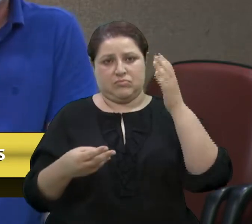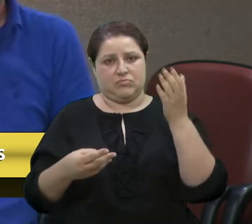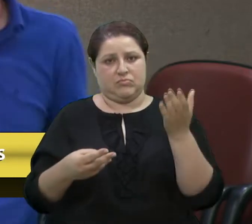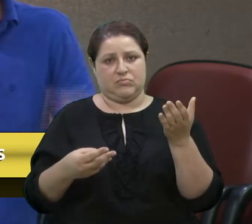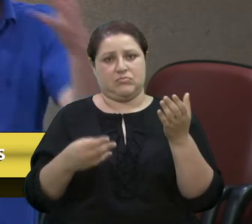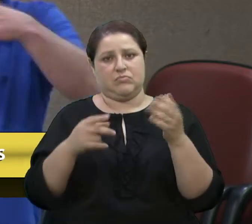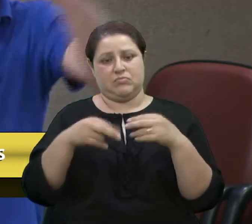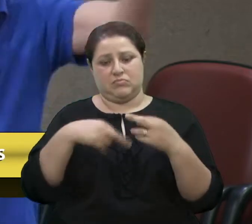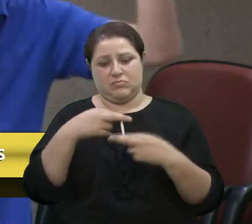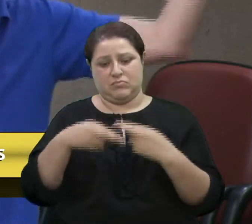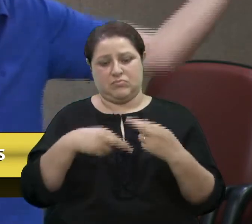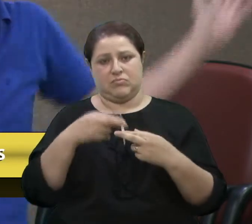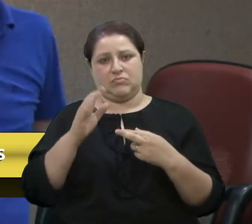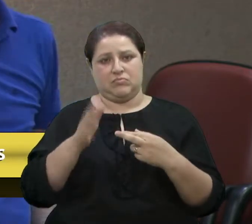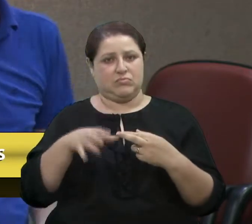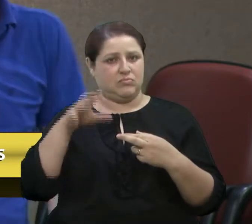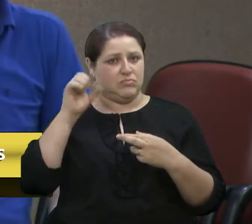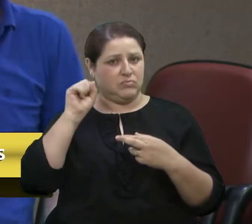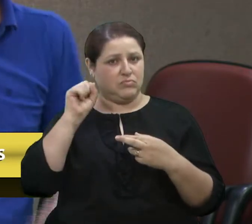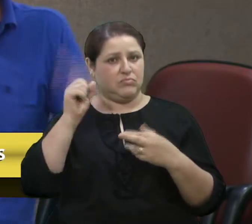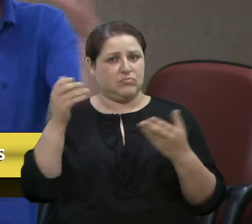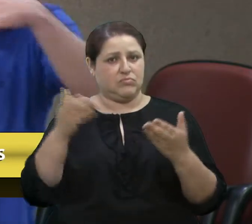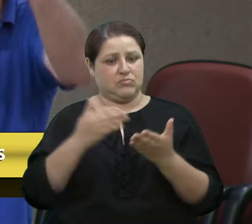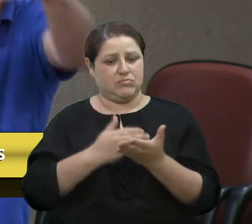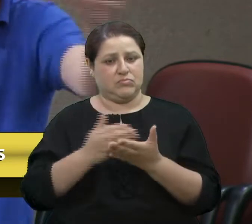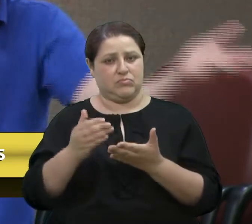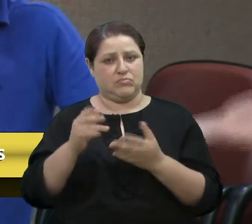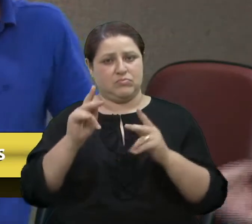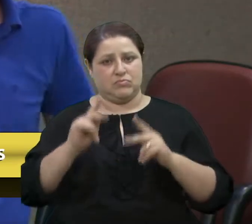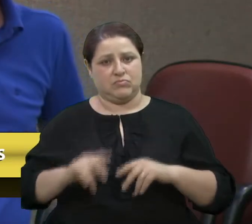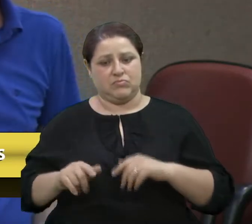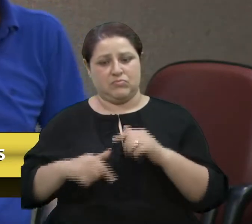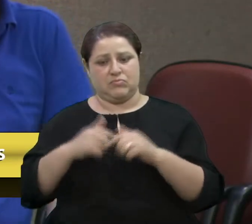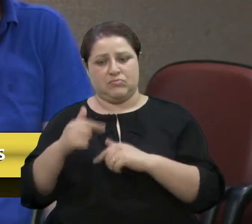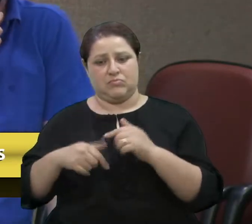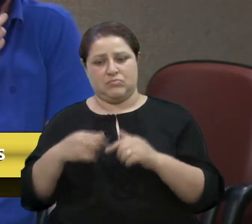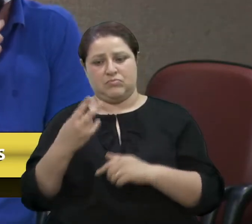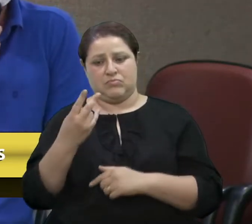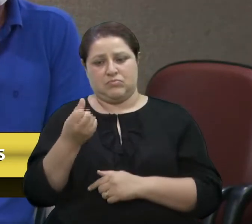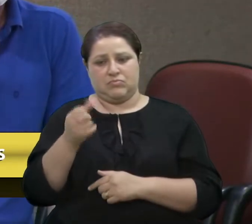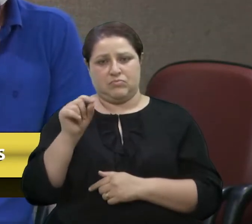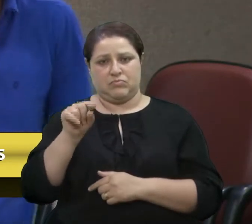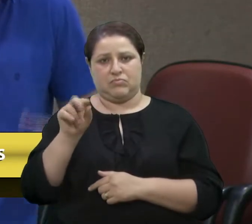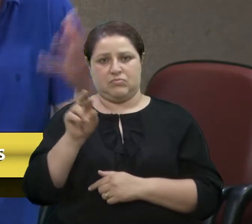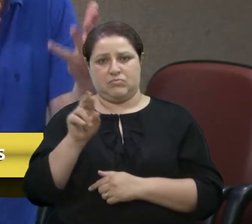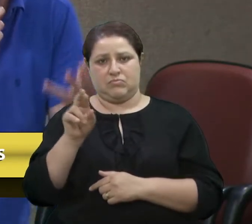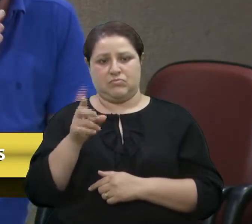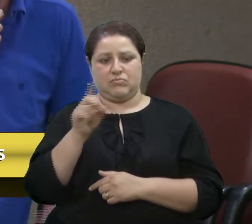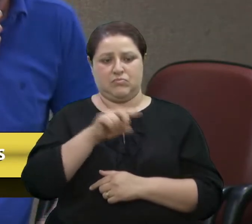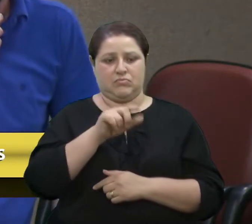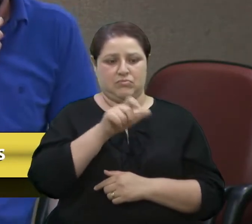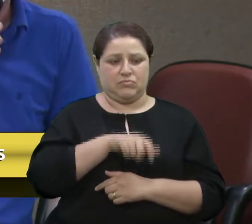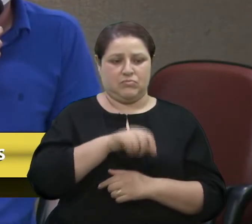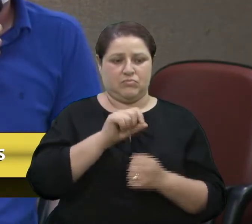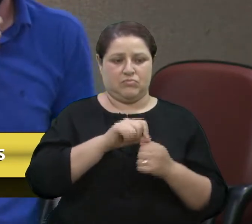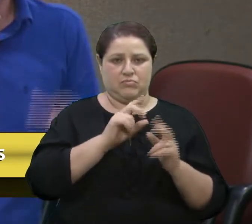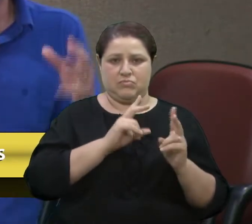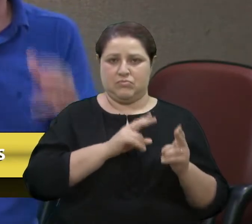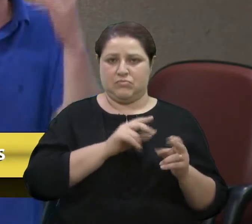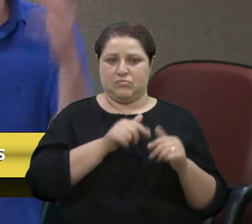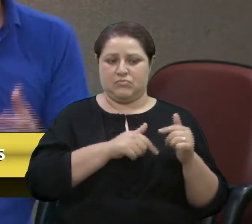sessão, que tem gente ganhando 26 mil reais enquanto alguém que faz o meu serviço ganha 1.300. Isso é ideológico.